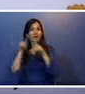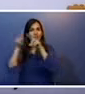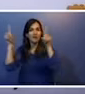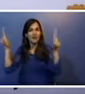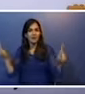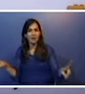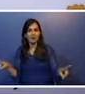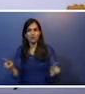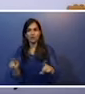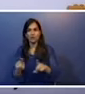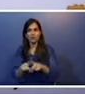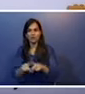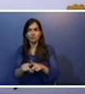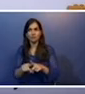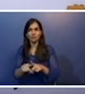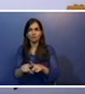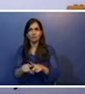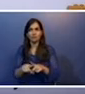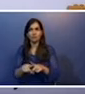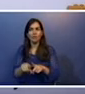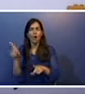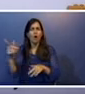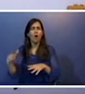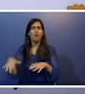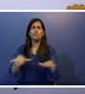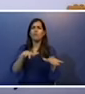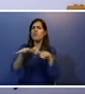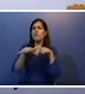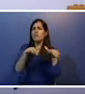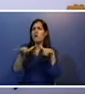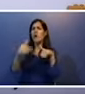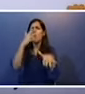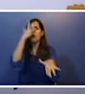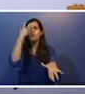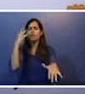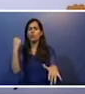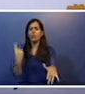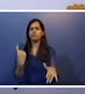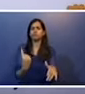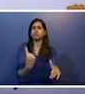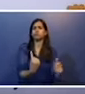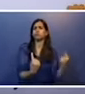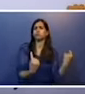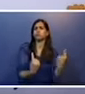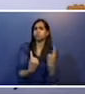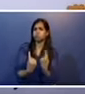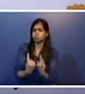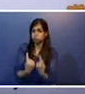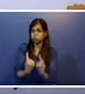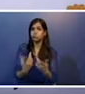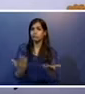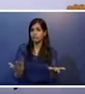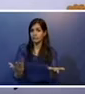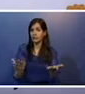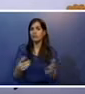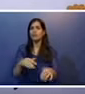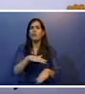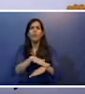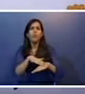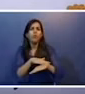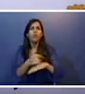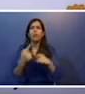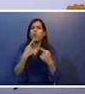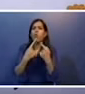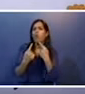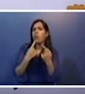tá? Que está demonstrando, olha lá o movimento, quantas pessoas andando e só conversa entre